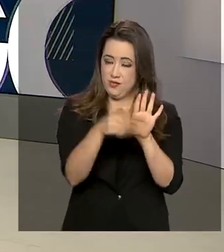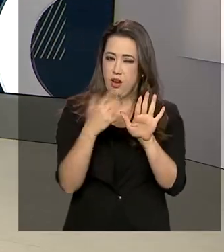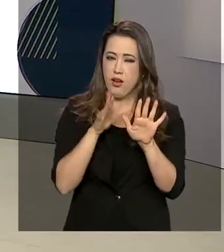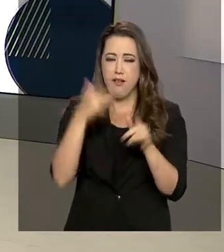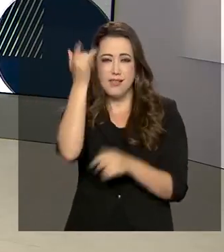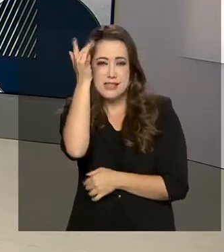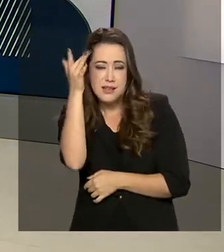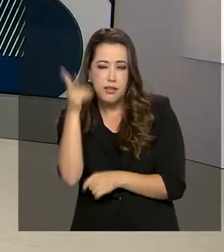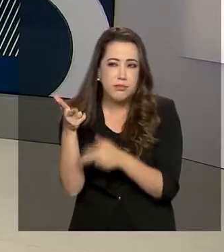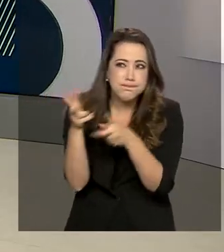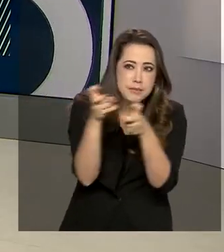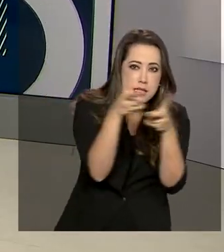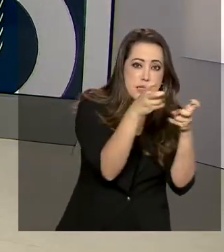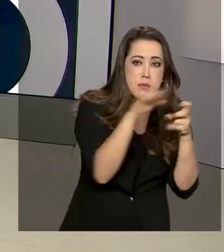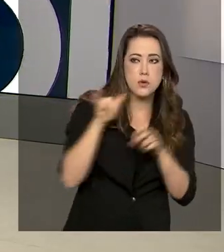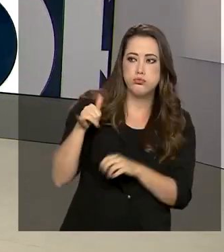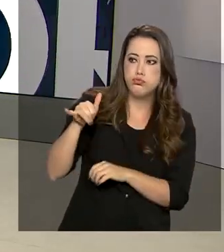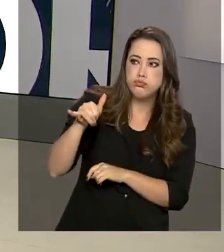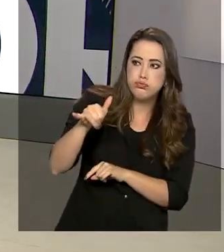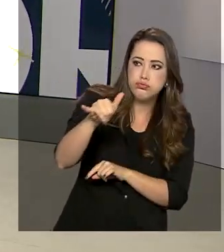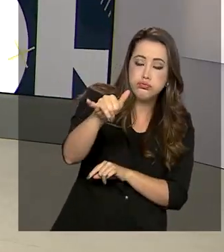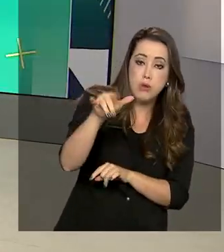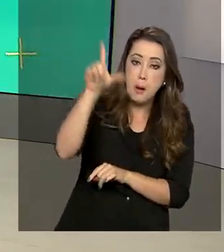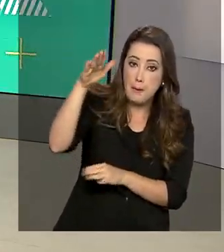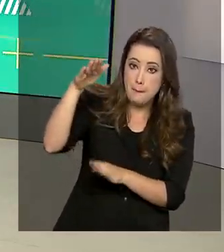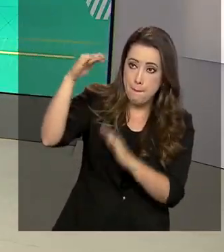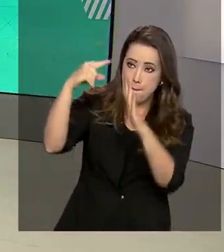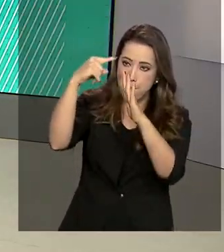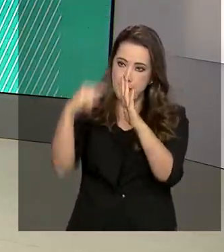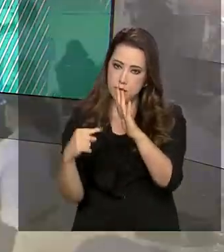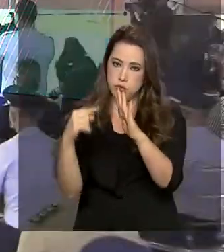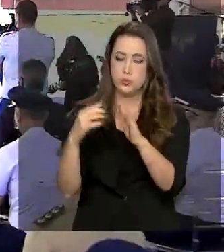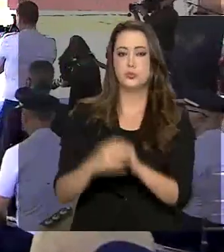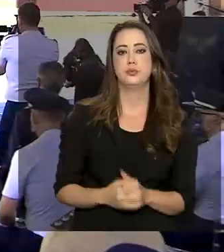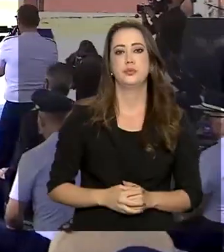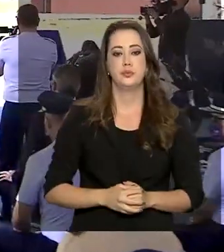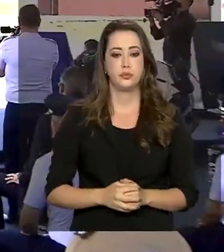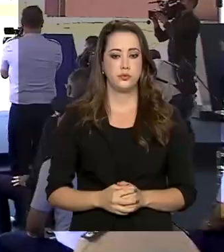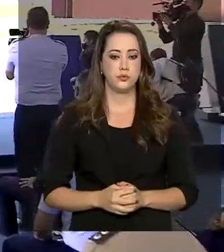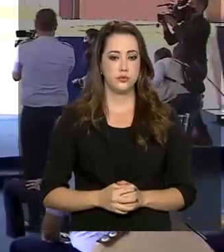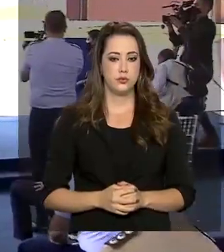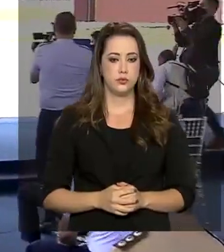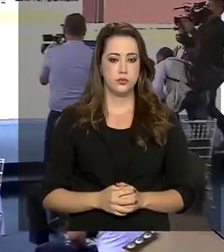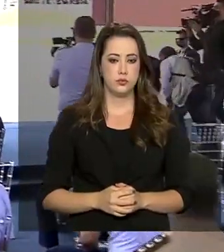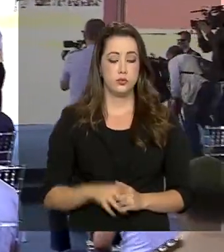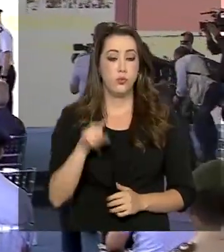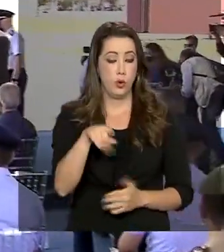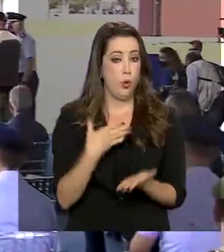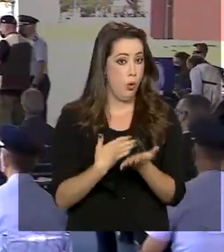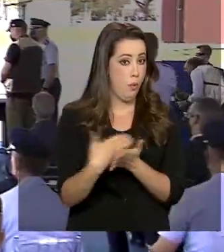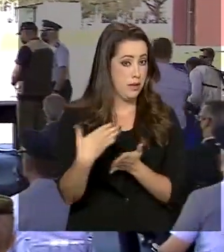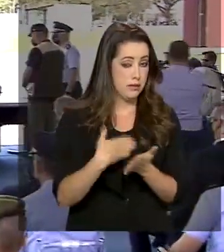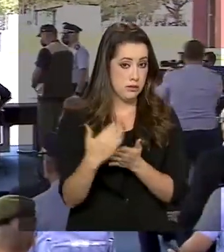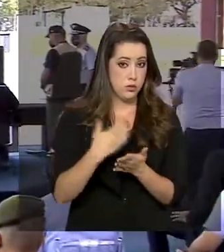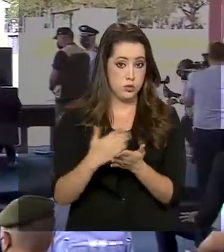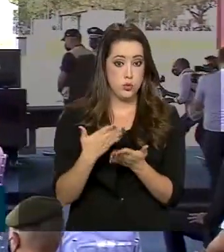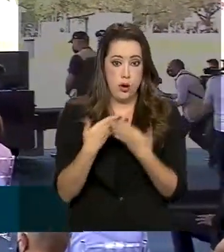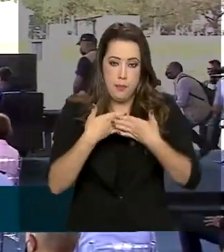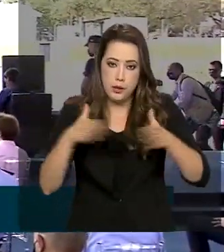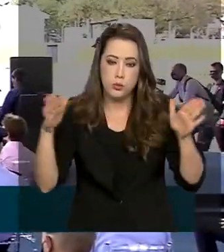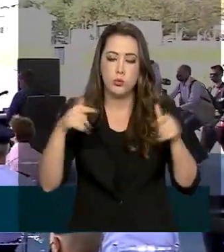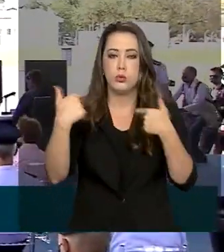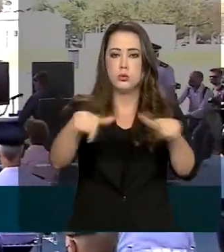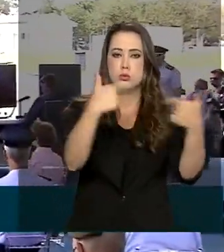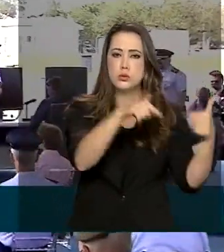de aeronaves voando em baixas altitudes na região. O comando para o início das operações da Estação